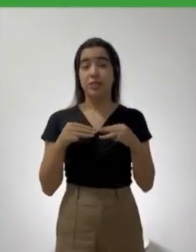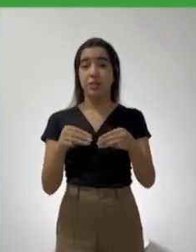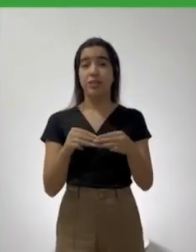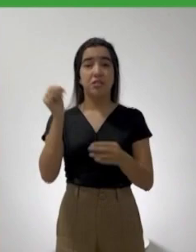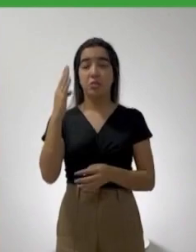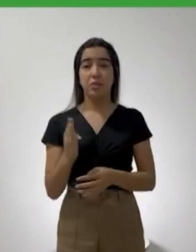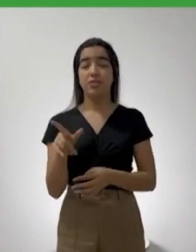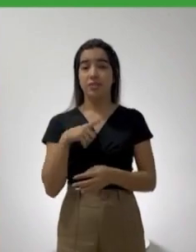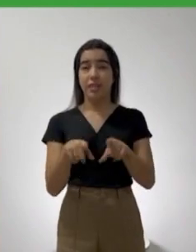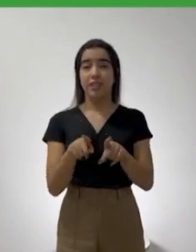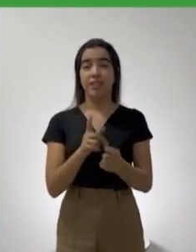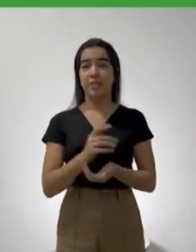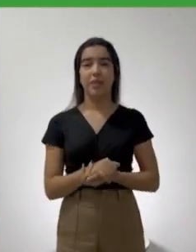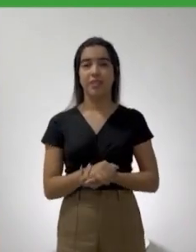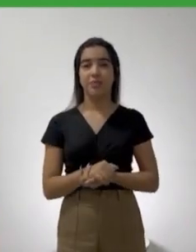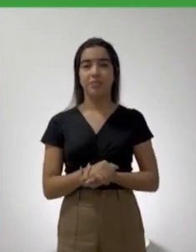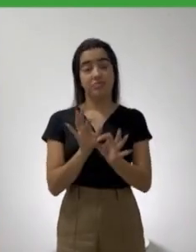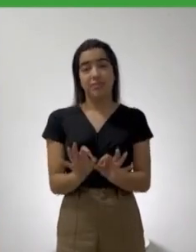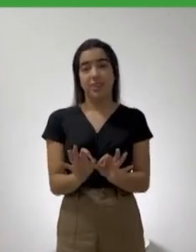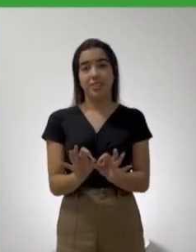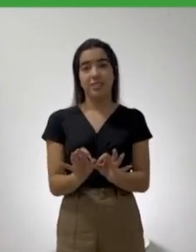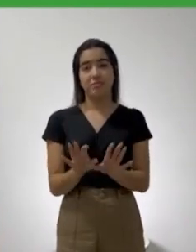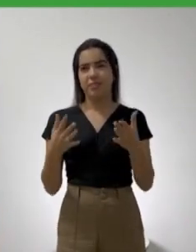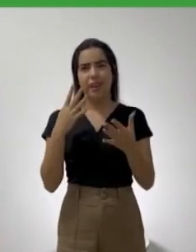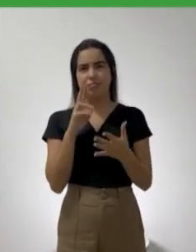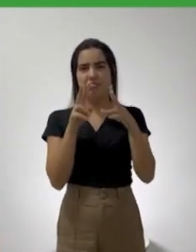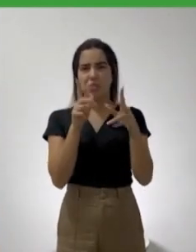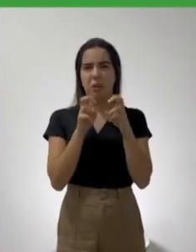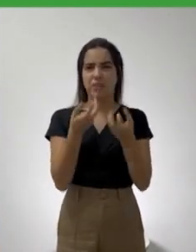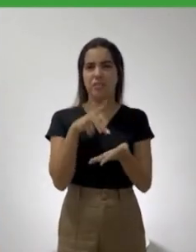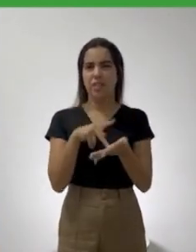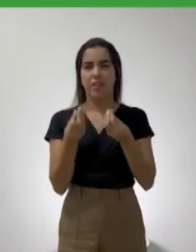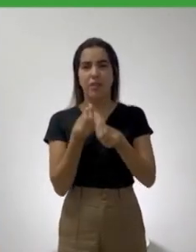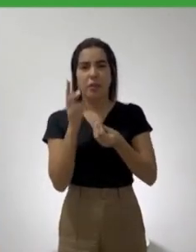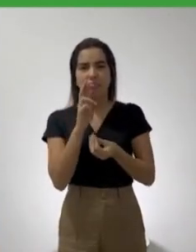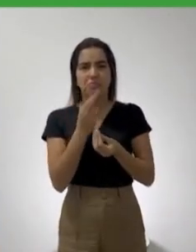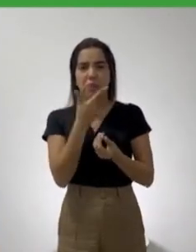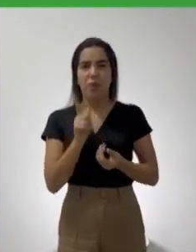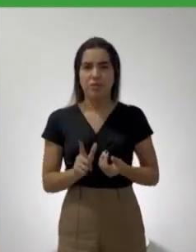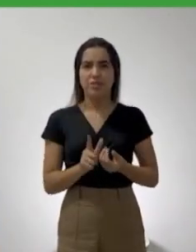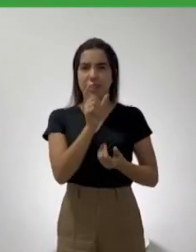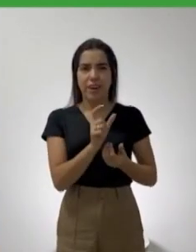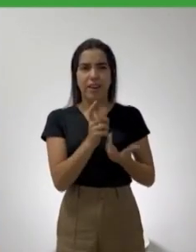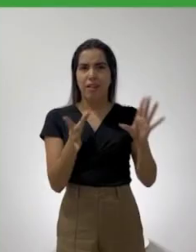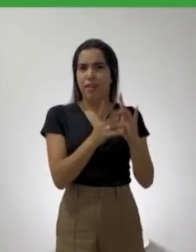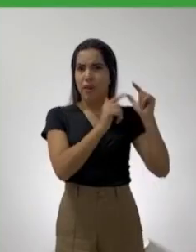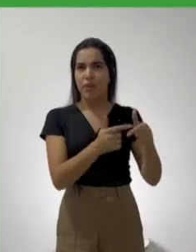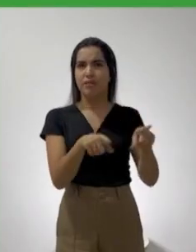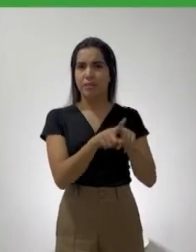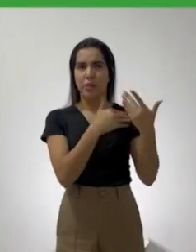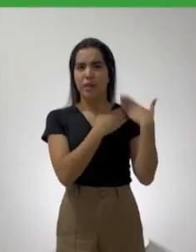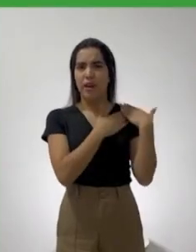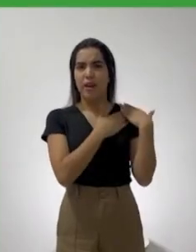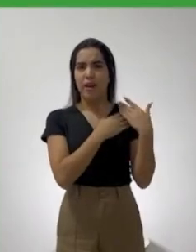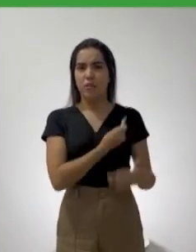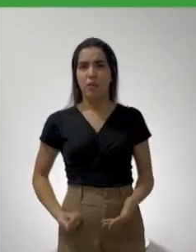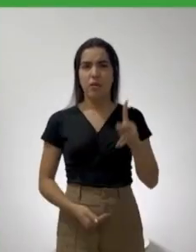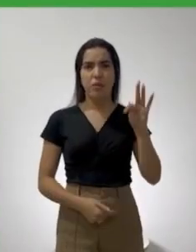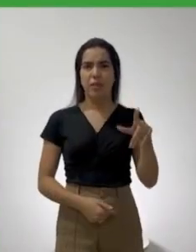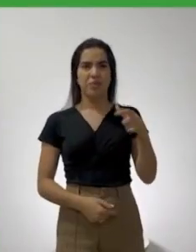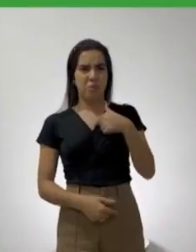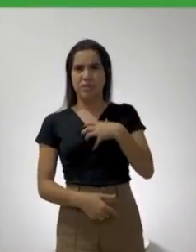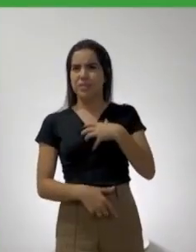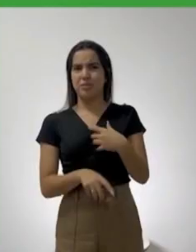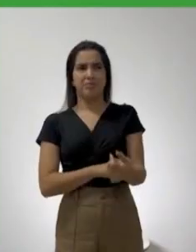tem três ministérios, certo? Mas eu não vejo de verdade como o senhor consegue alinhar conservadorismo e cargos no governo petista. Eu fico abismado com a